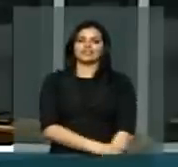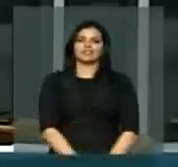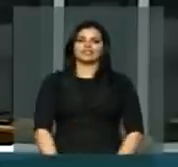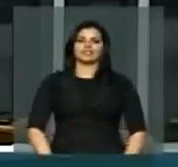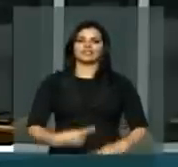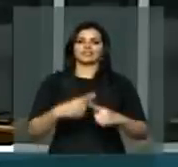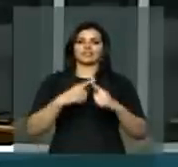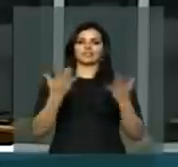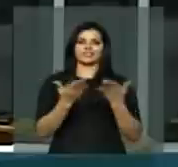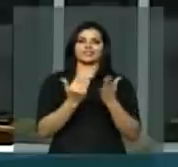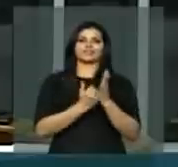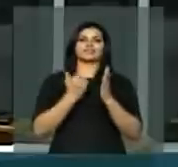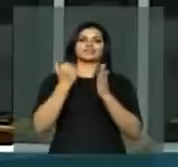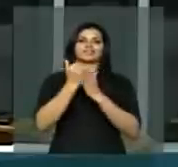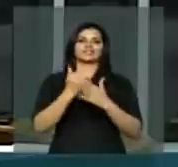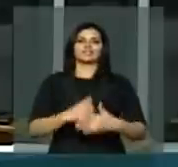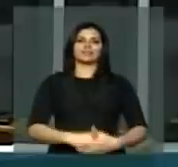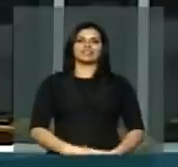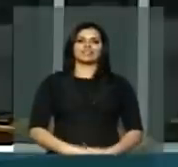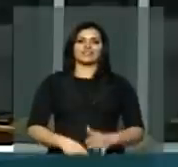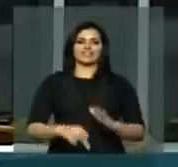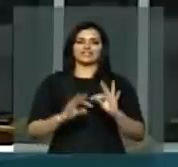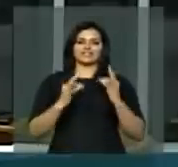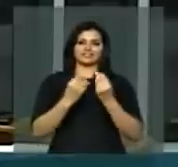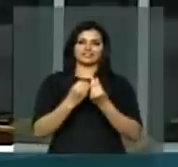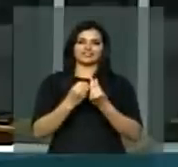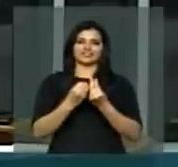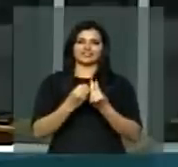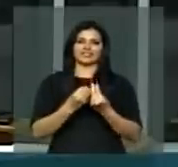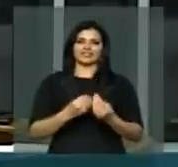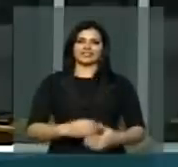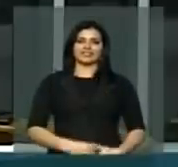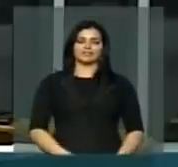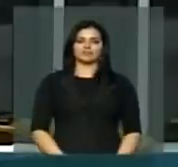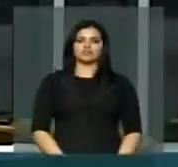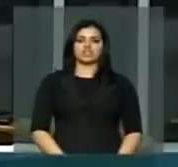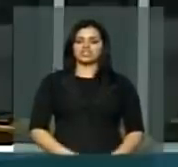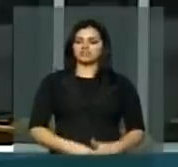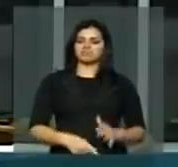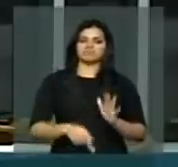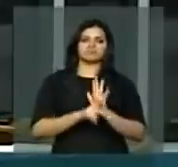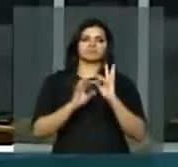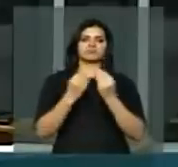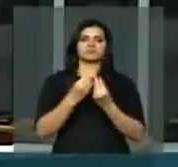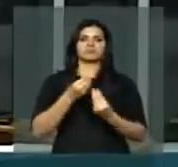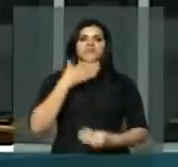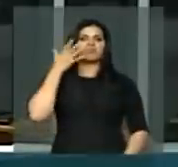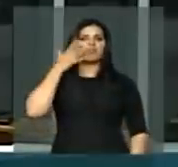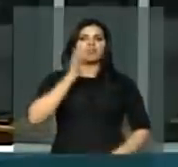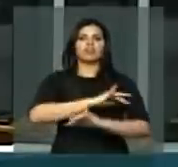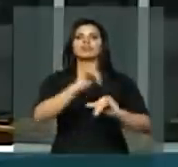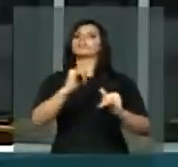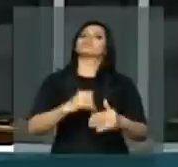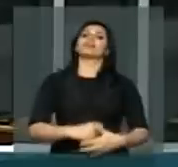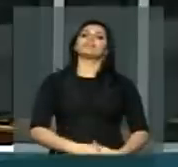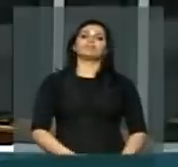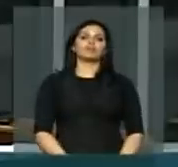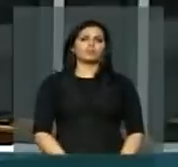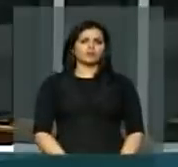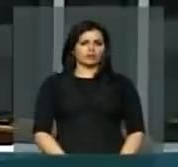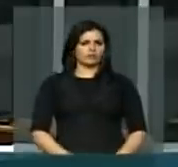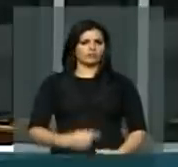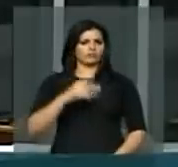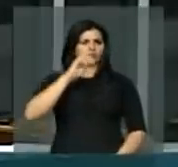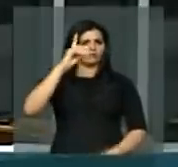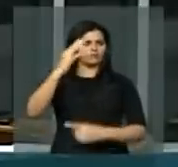suplantar a lei. Muito obrigado, senhor presidente, era o que eu tinha a dizer, que Deus nos ajude,